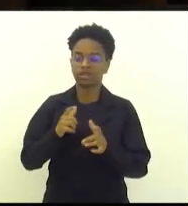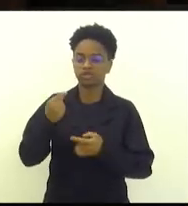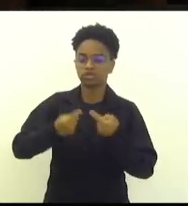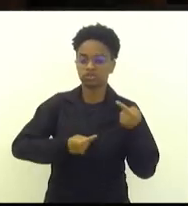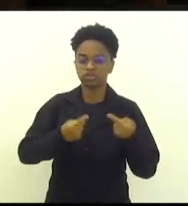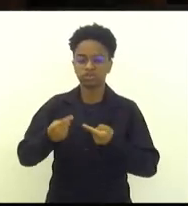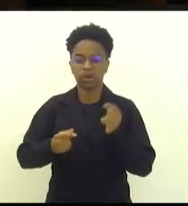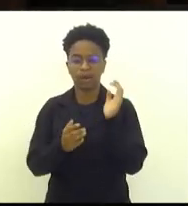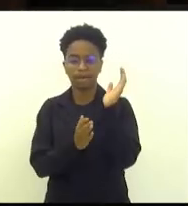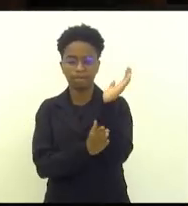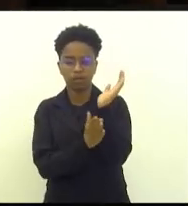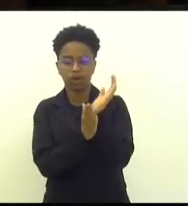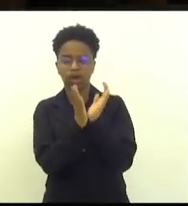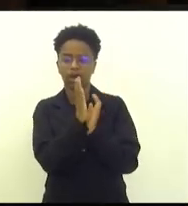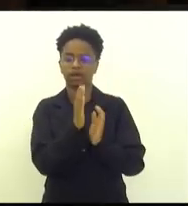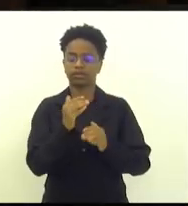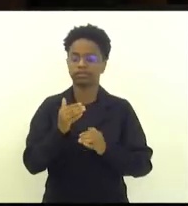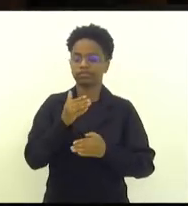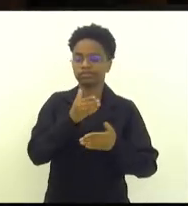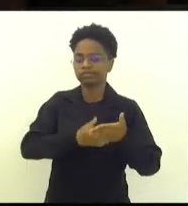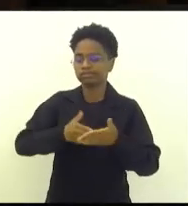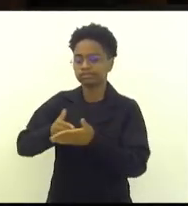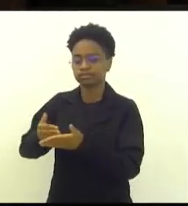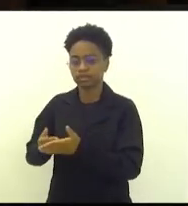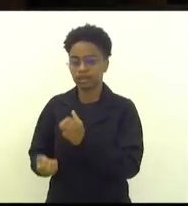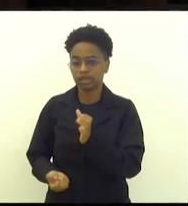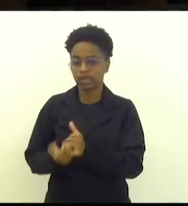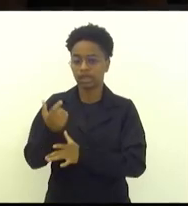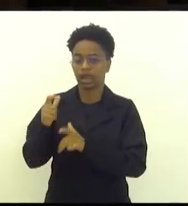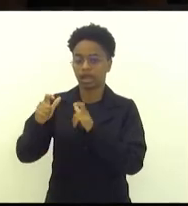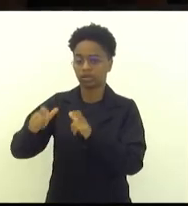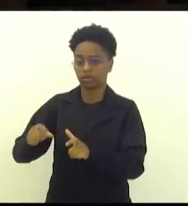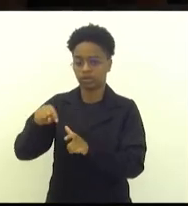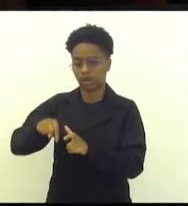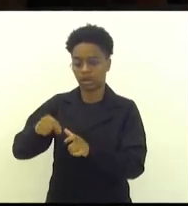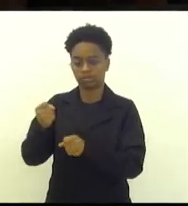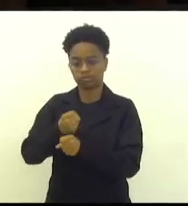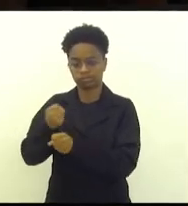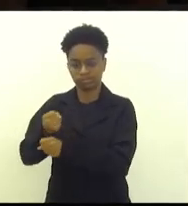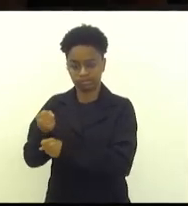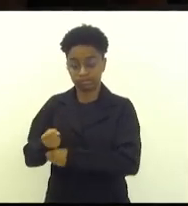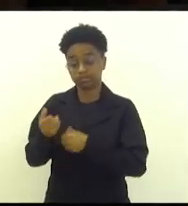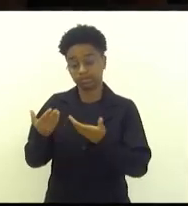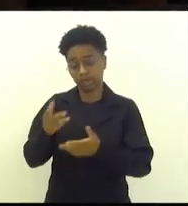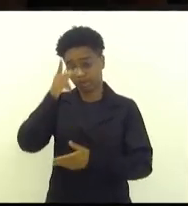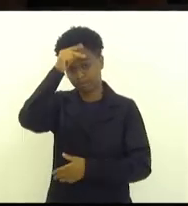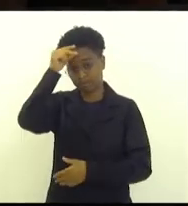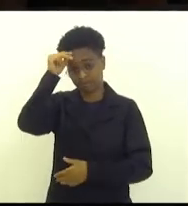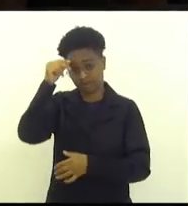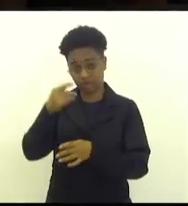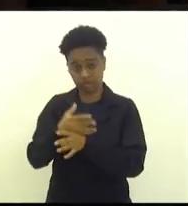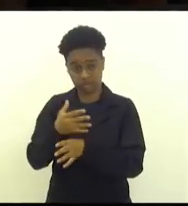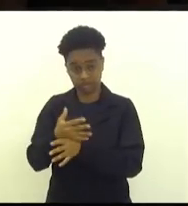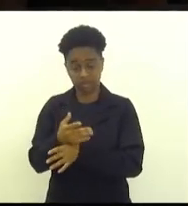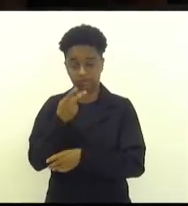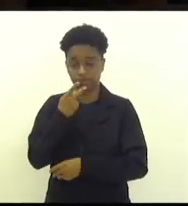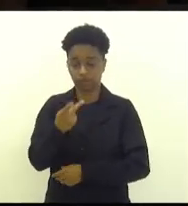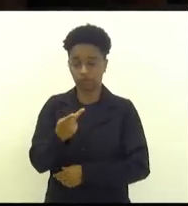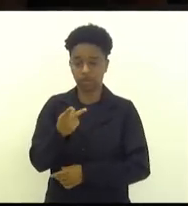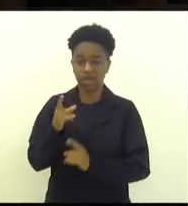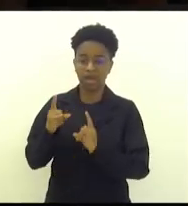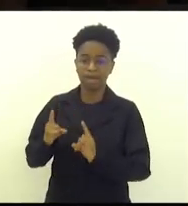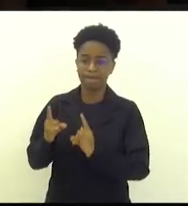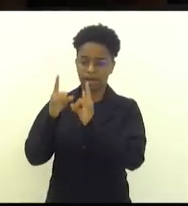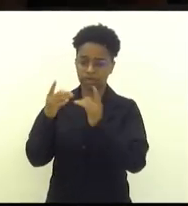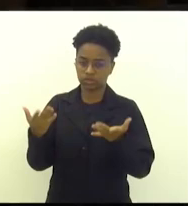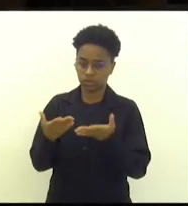burocráticas que impediram a introdução imediata naquele momento, e a prefeita do município falou que o prédio está